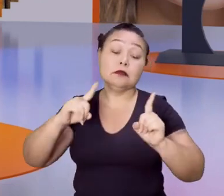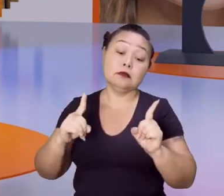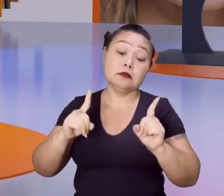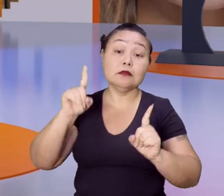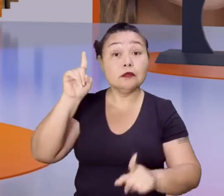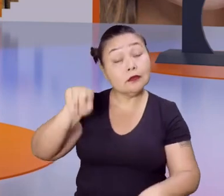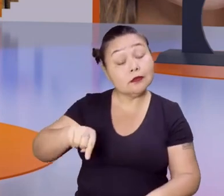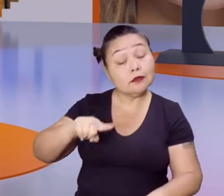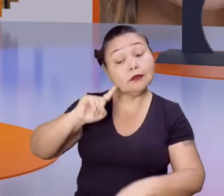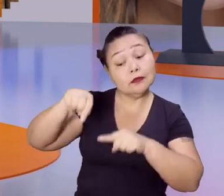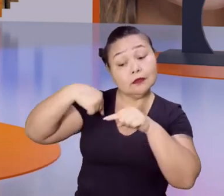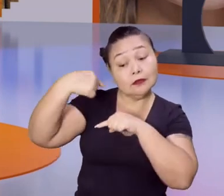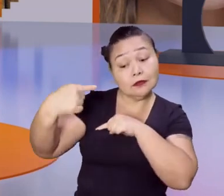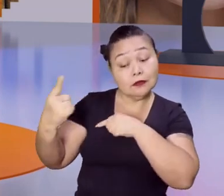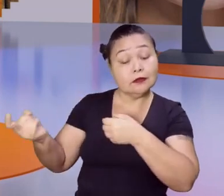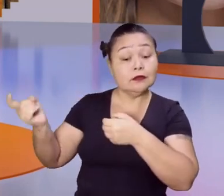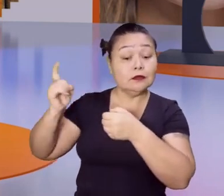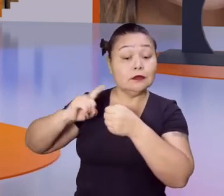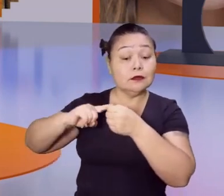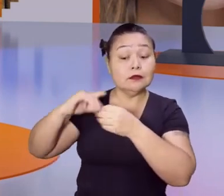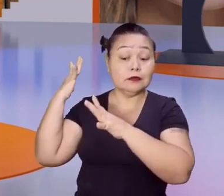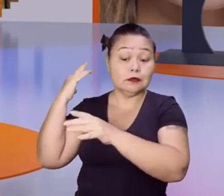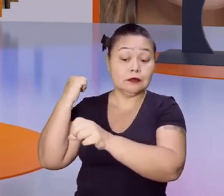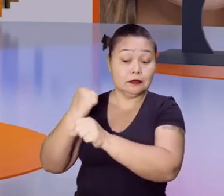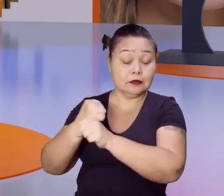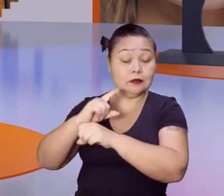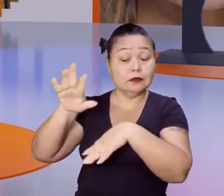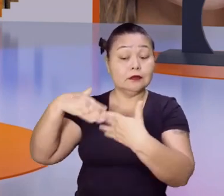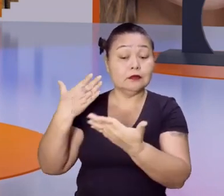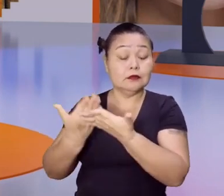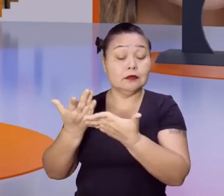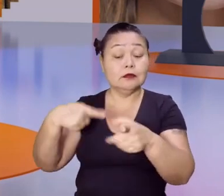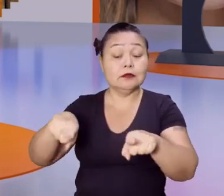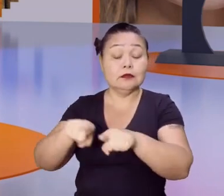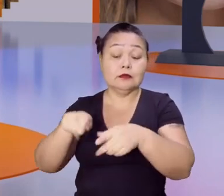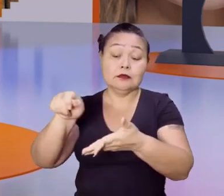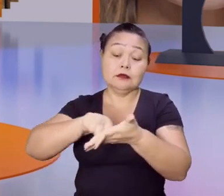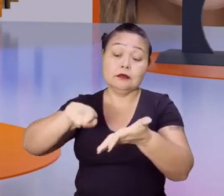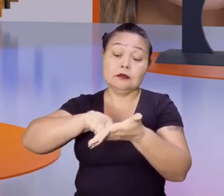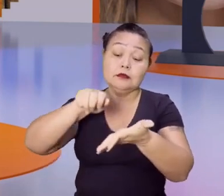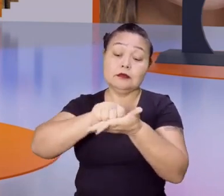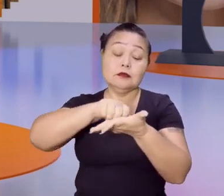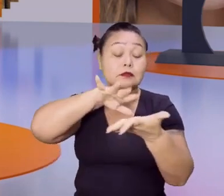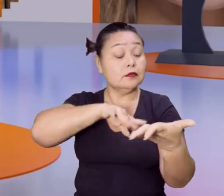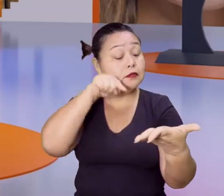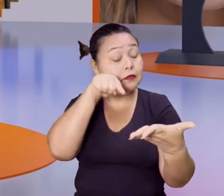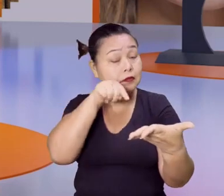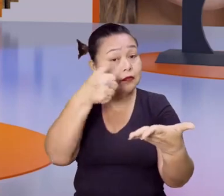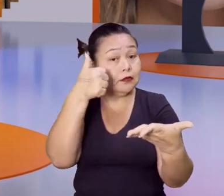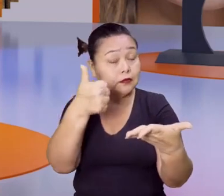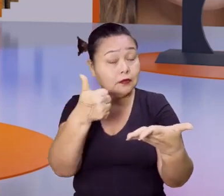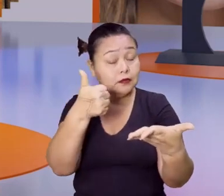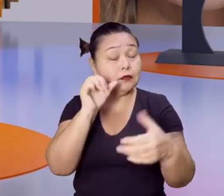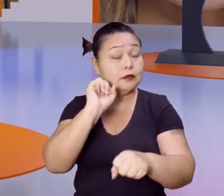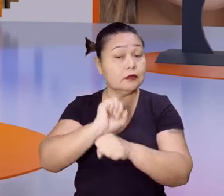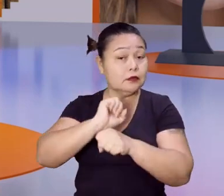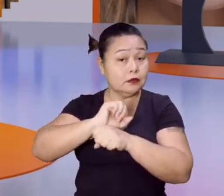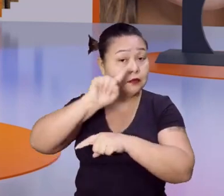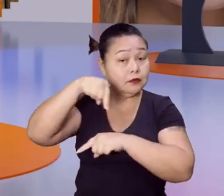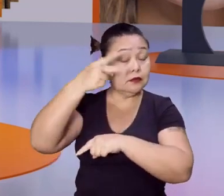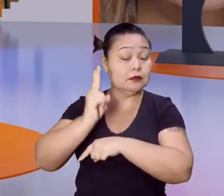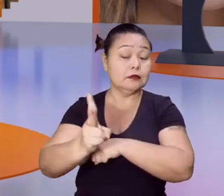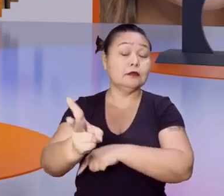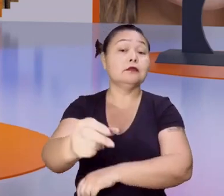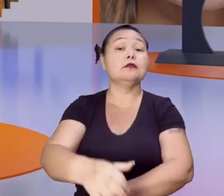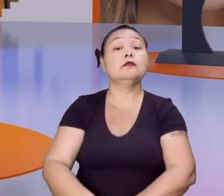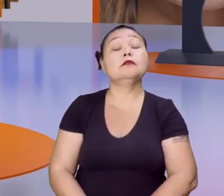é isso. Daqui a pouquinho a gente volta para a revisão da nossa aula e também para a correção de atividades. Gente, aguardo vocês e a aula